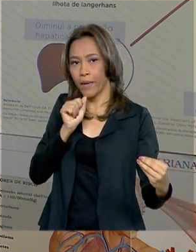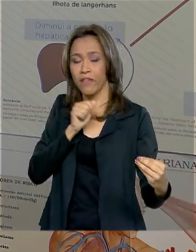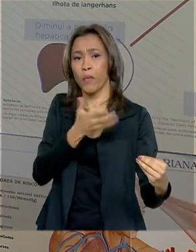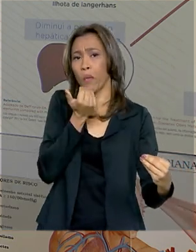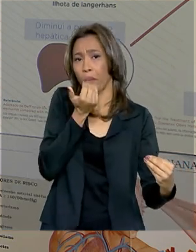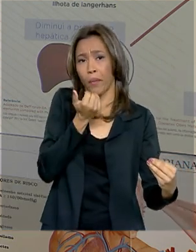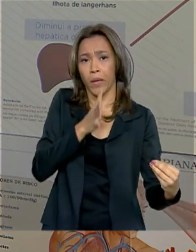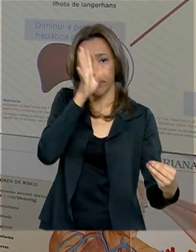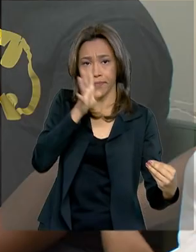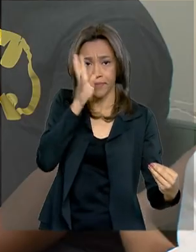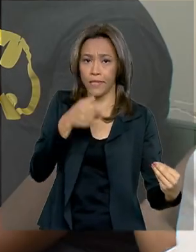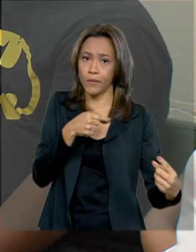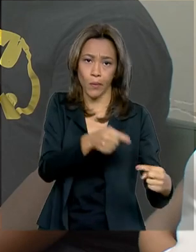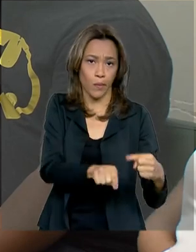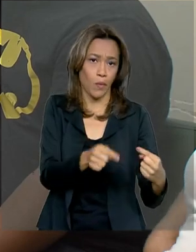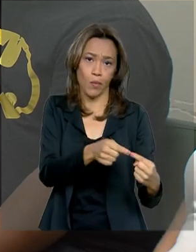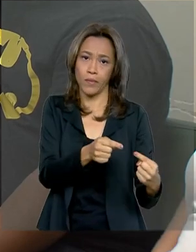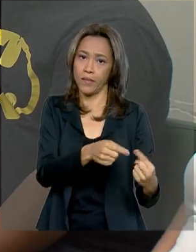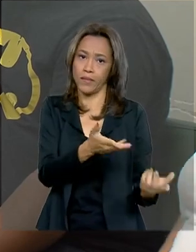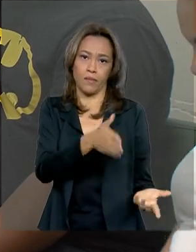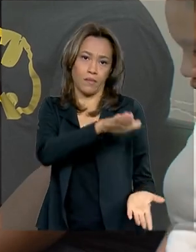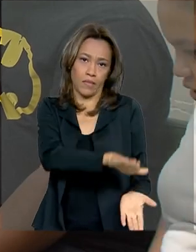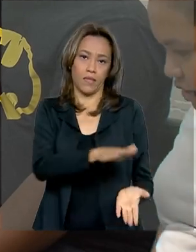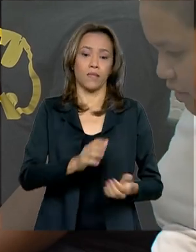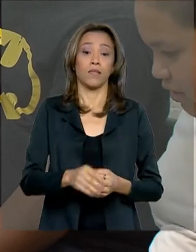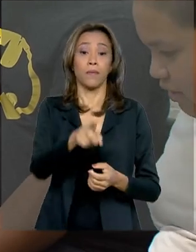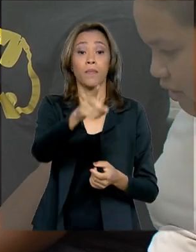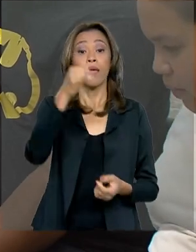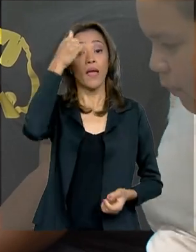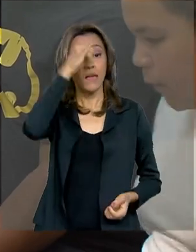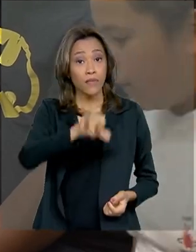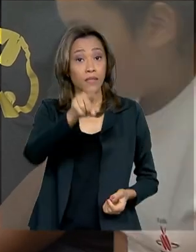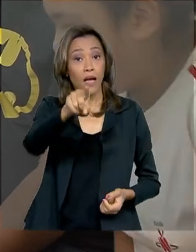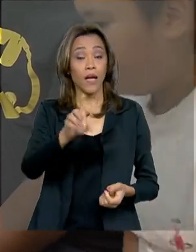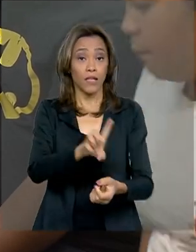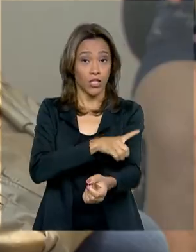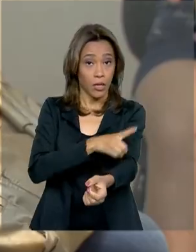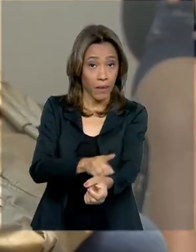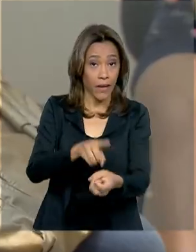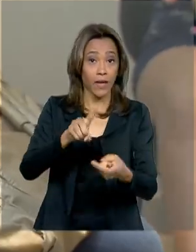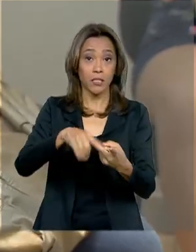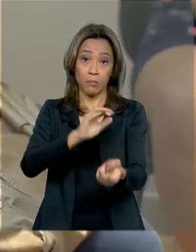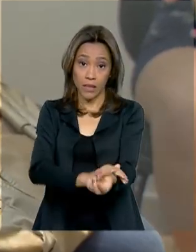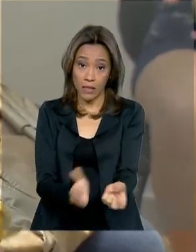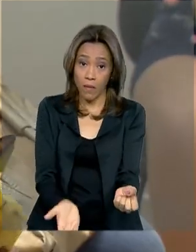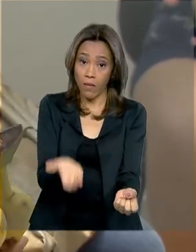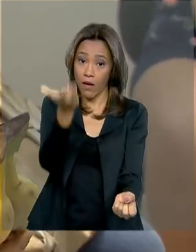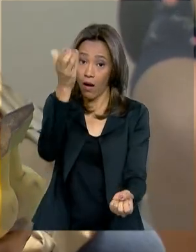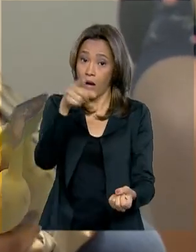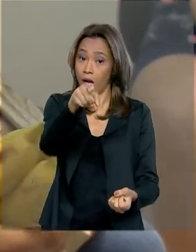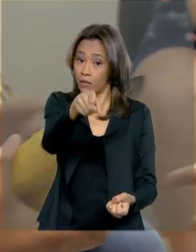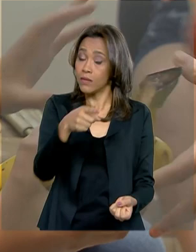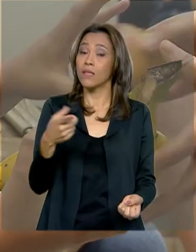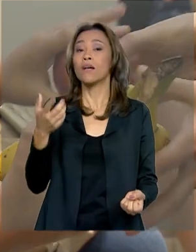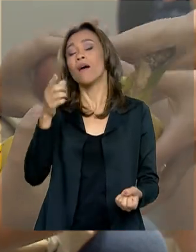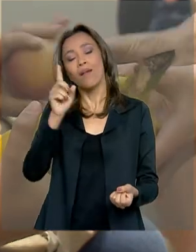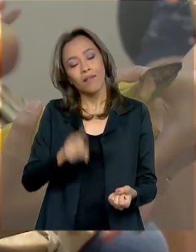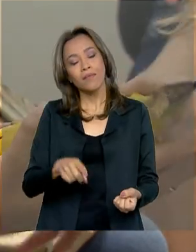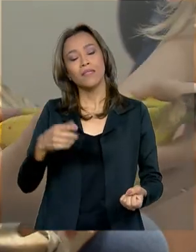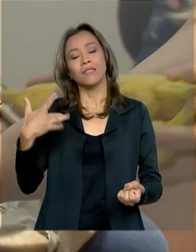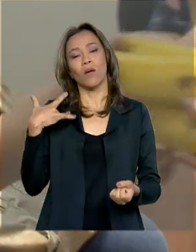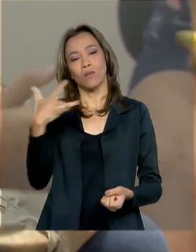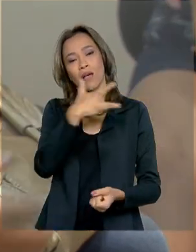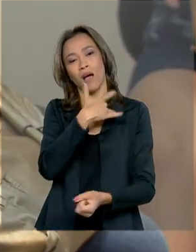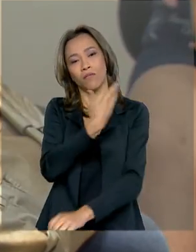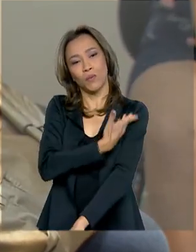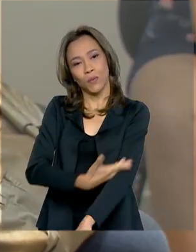alimentos que não são adequados para elas. Além de prevenir diabetes e hipertensão, por exemplo, uma rotina mais saudável pode evitar